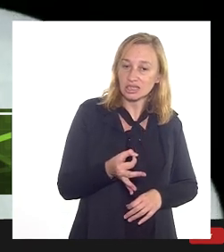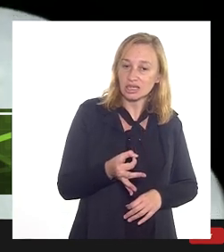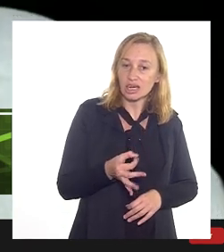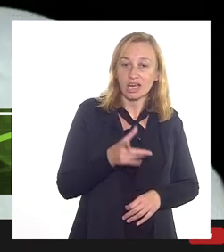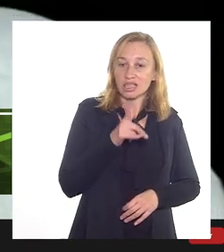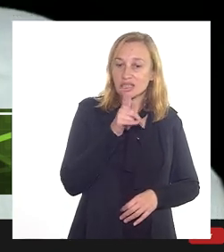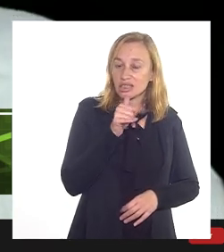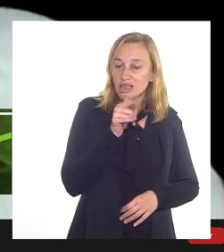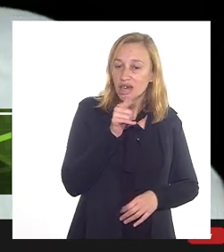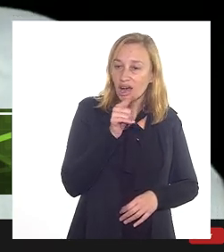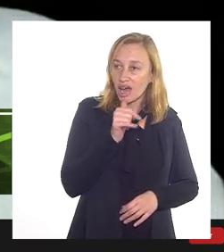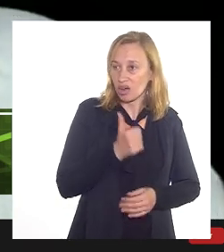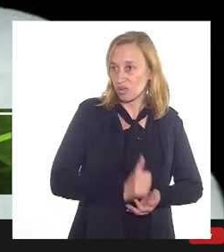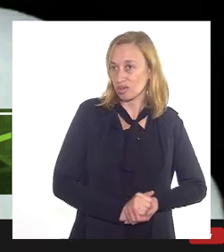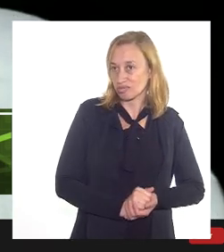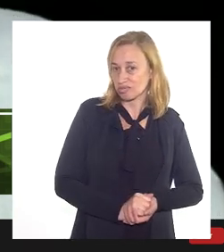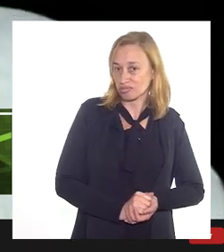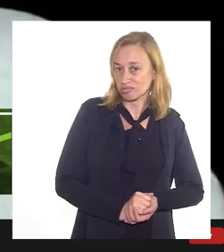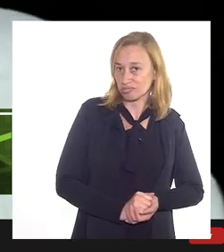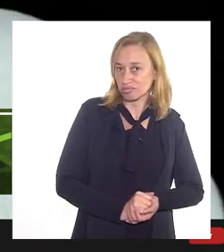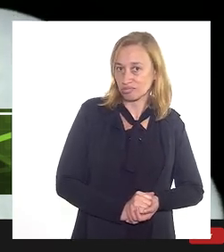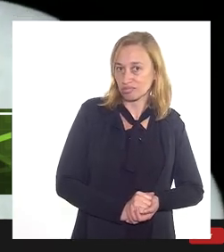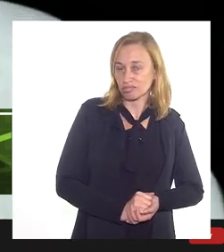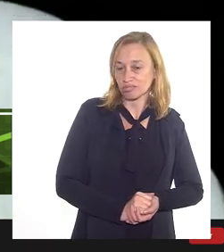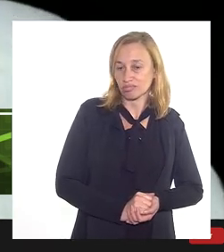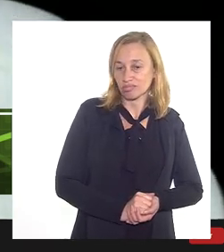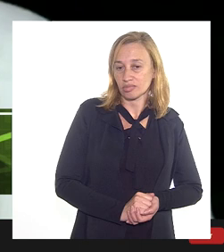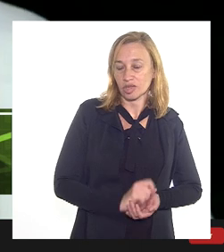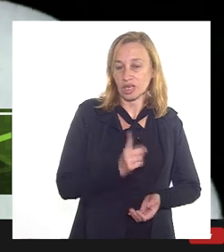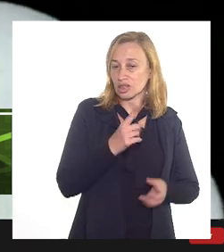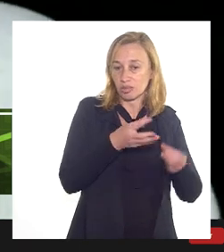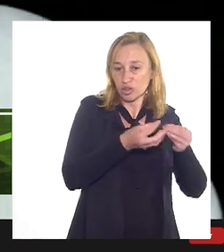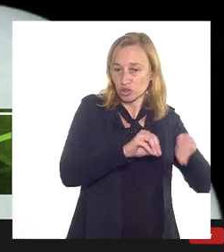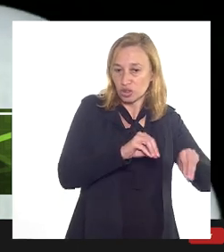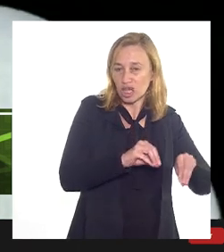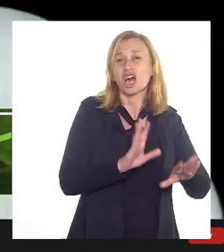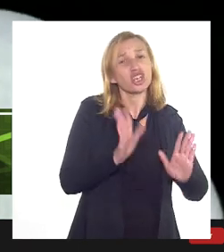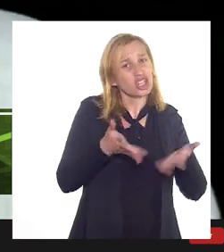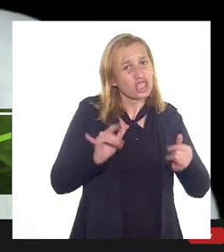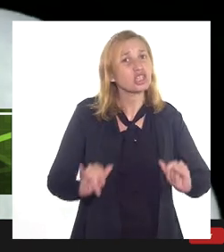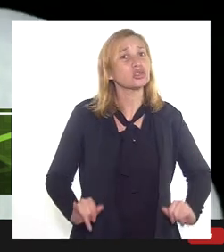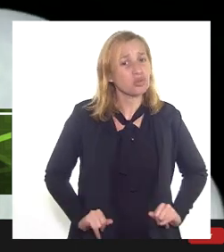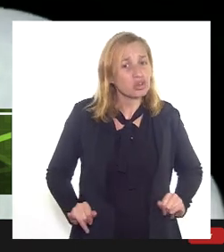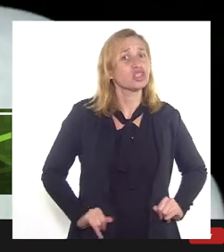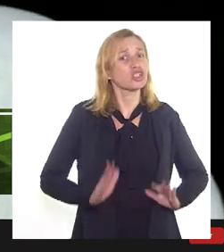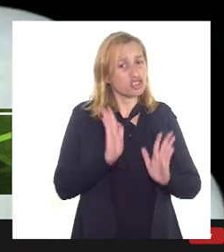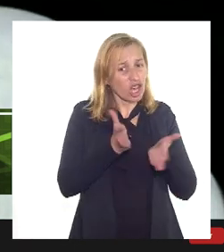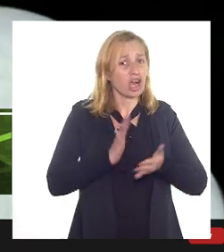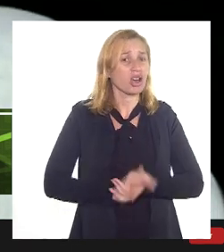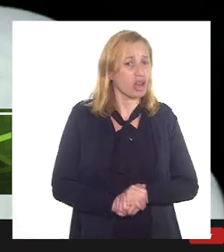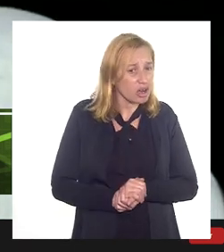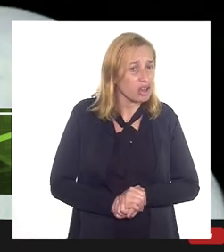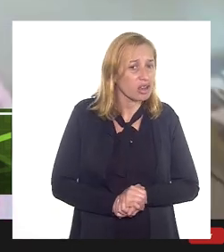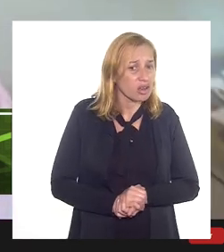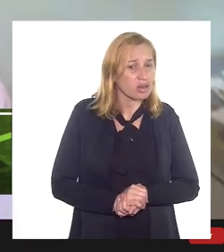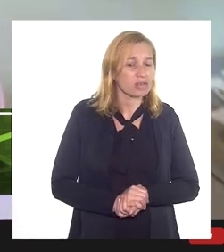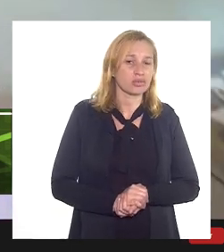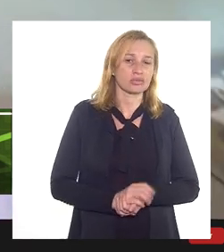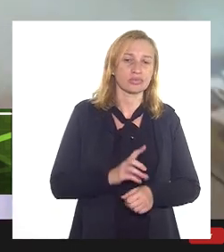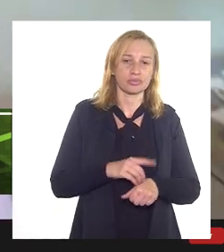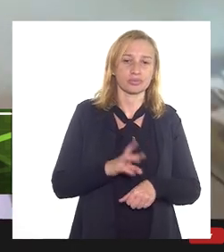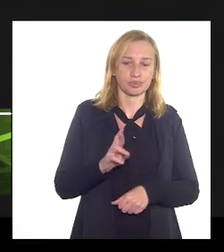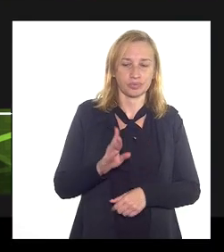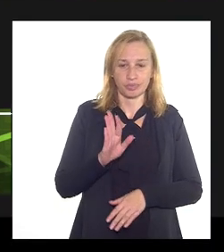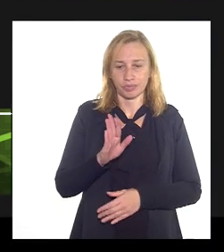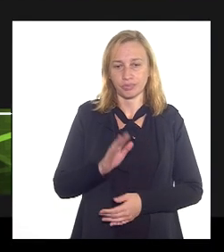Janeiro não vai sofrer prejuízo para o vazão, quando já está tão sacrificado. Doutor Leijos,